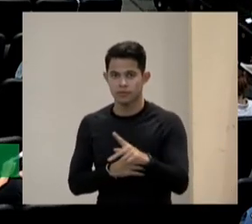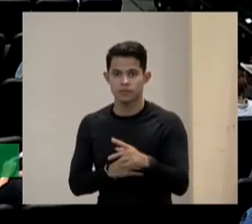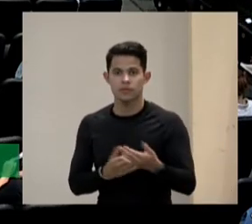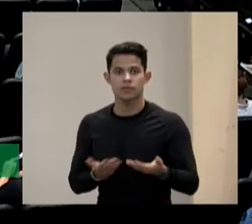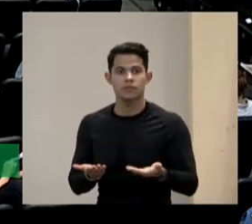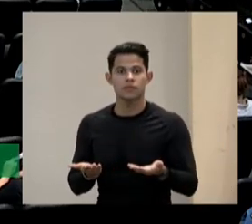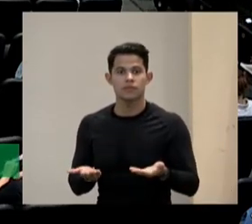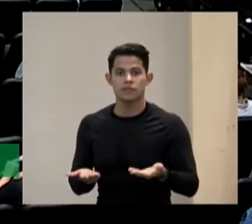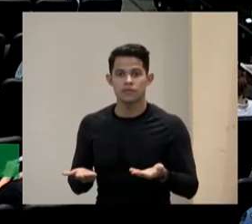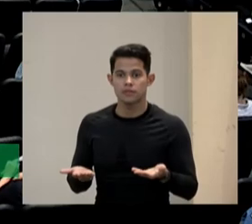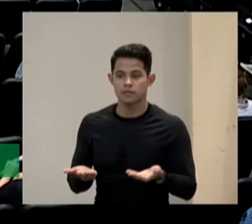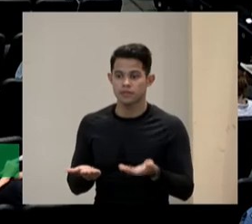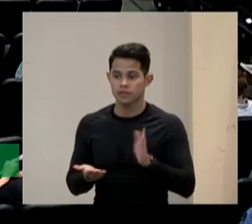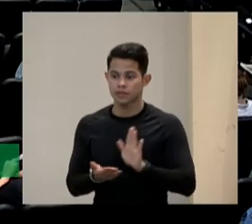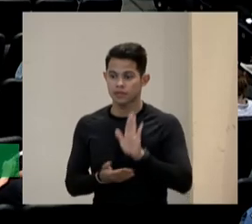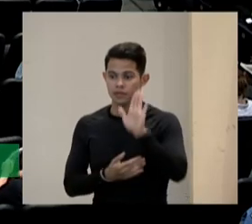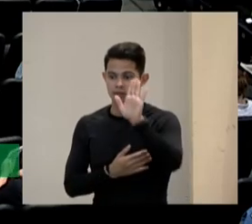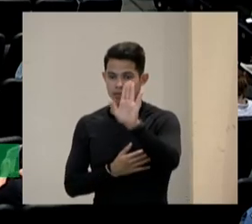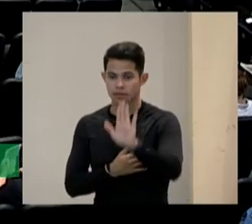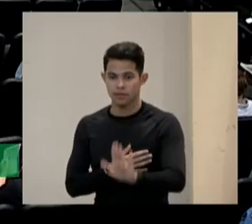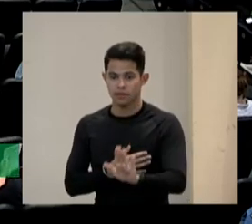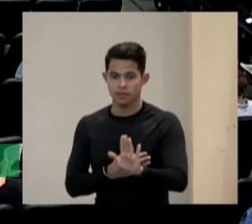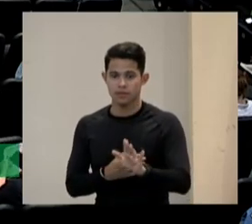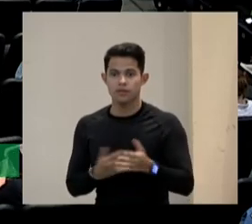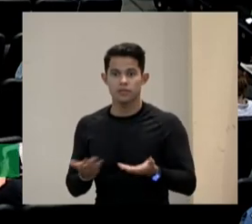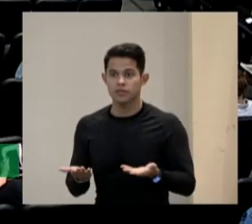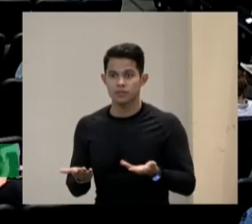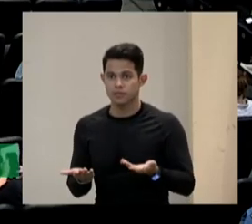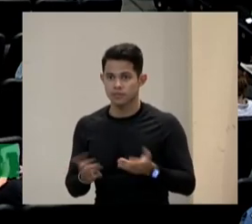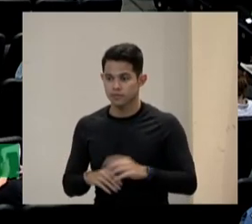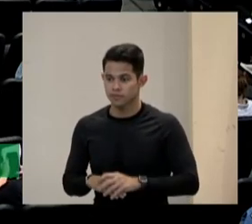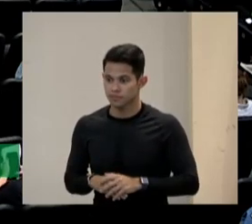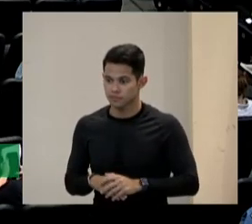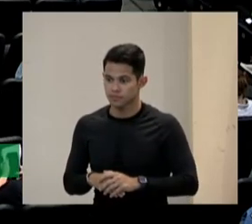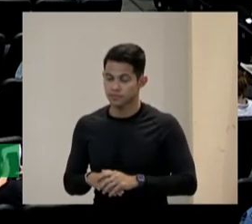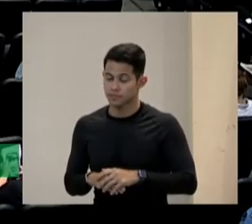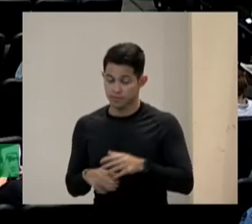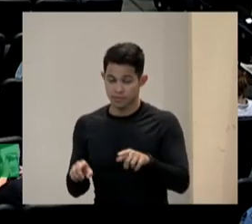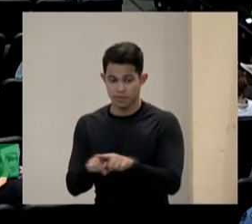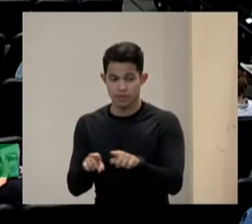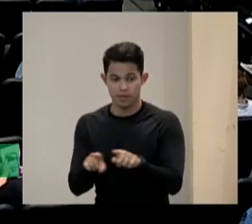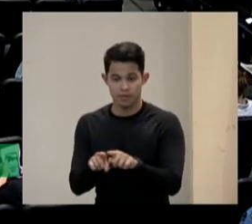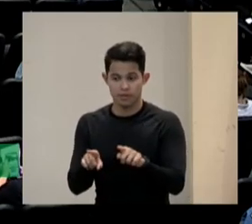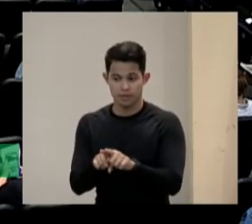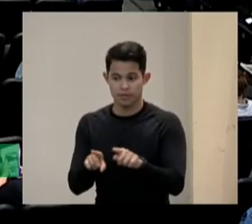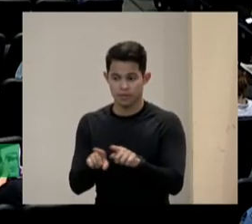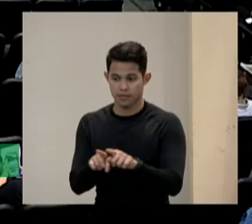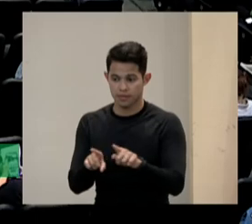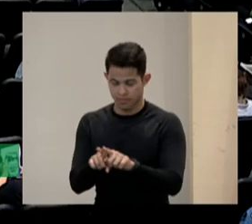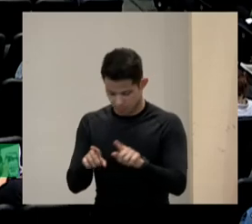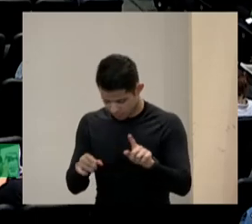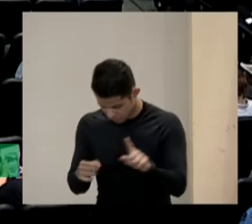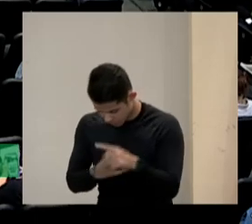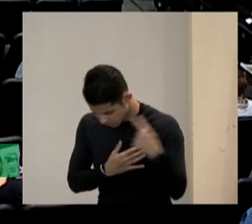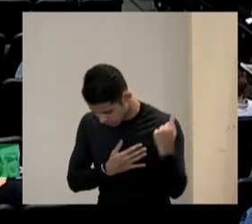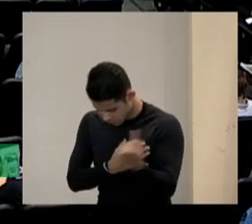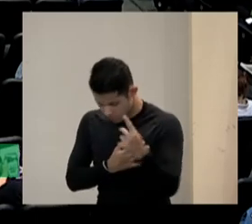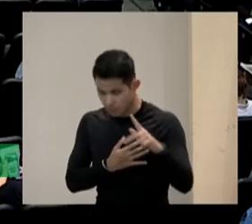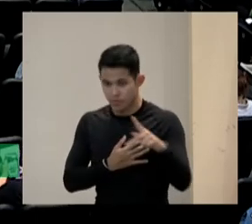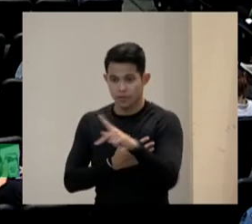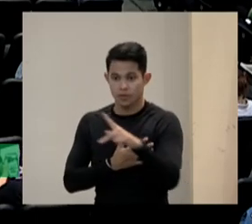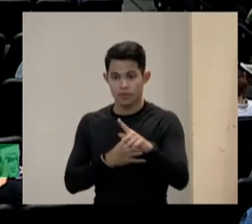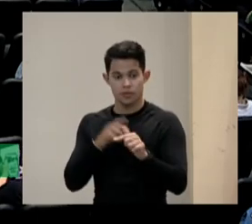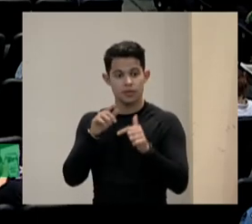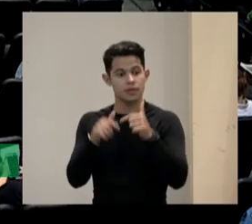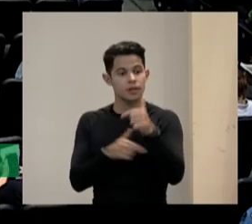beleza mas é aberto e flexível e ainda mais nós como professores nos trabalhamos de uma